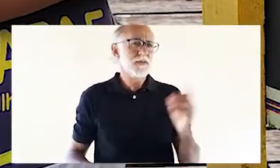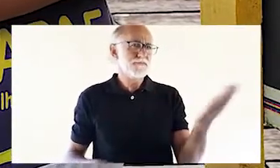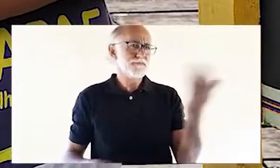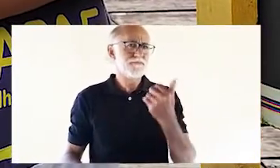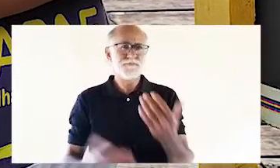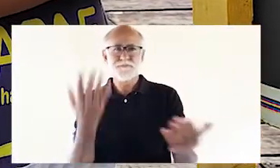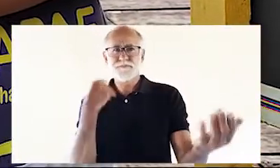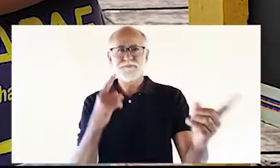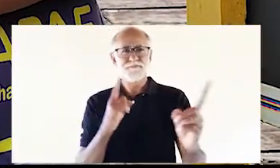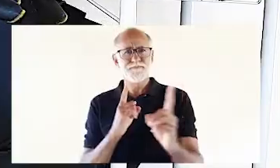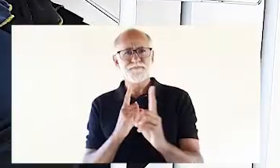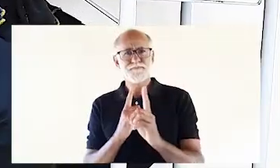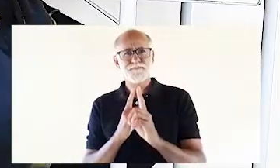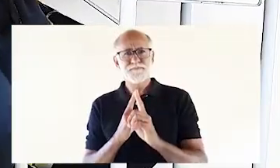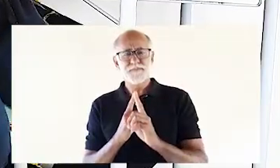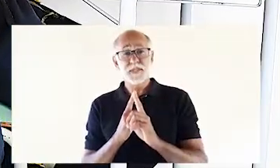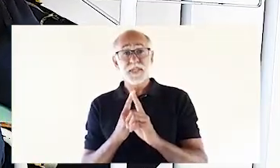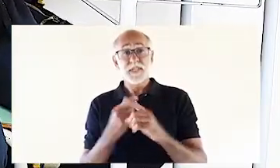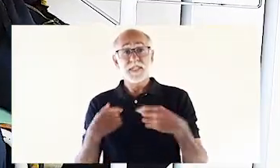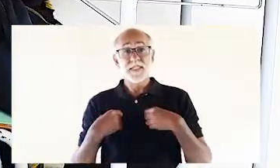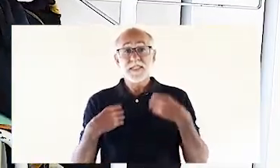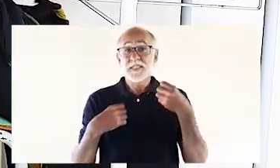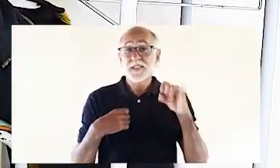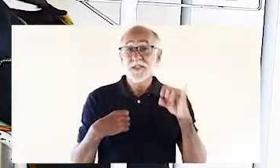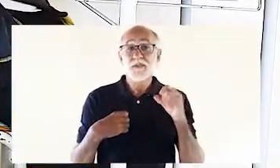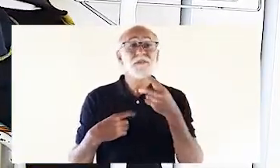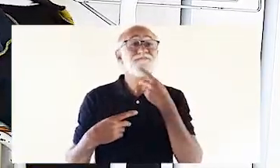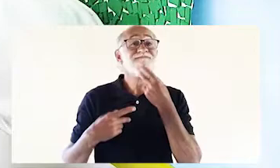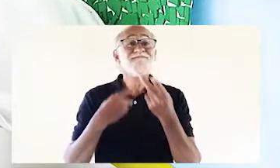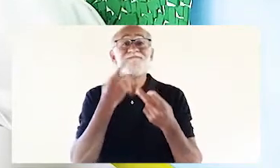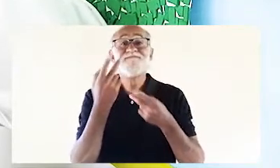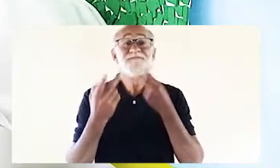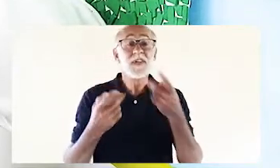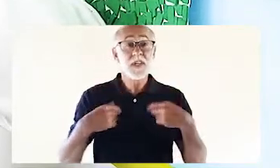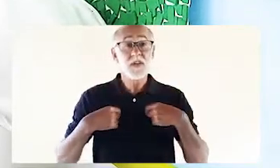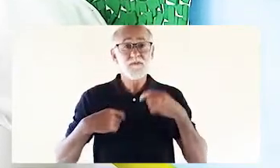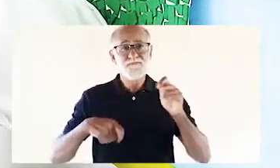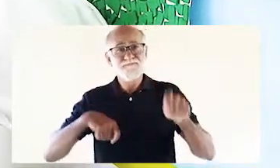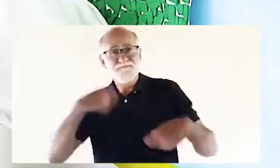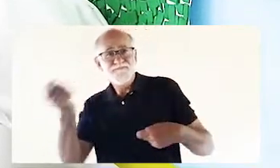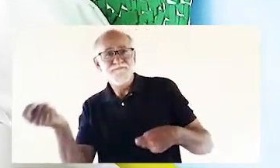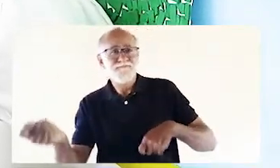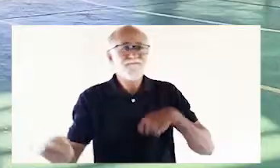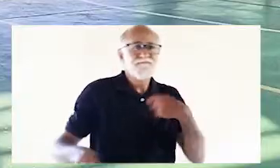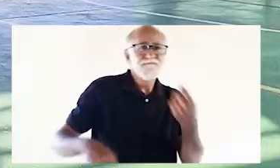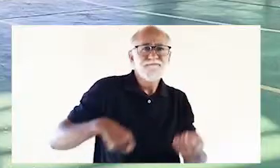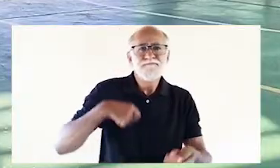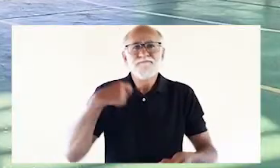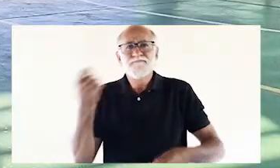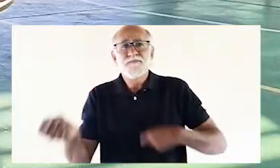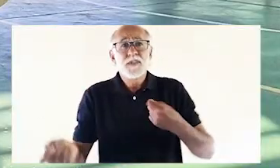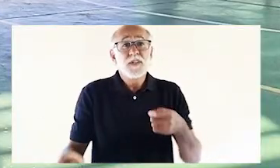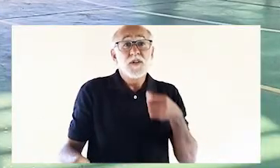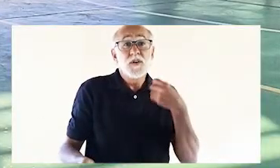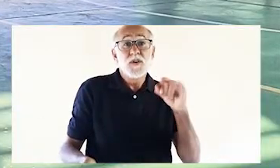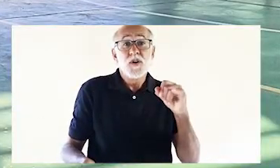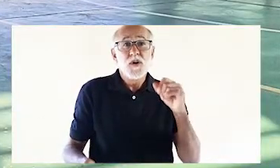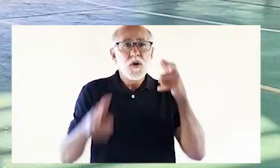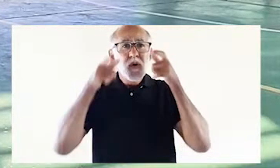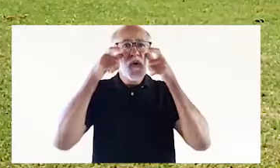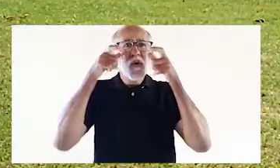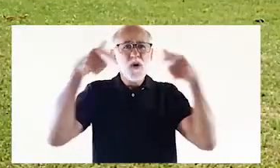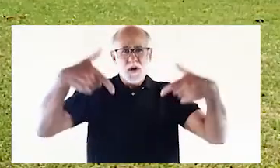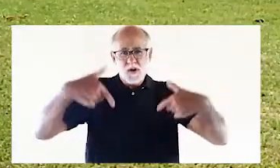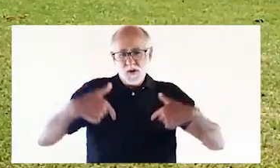mais perto Se eu não souber falar, então faço gestos Só quero atenção